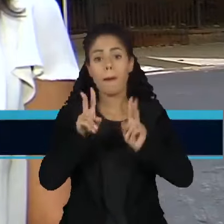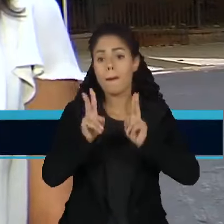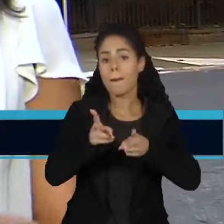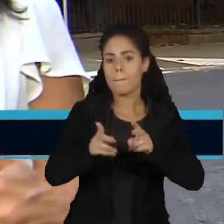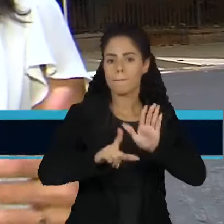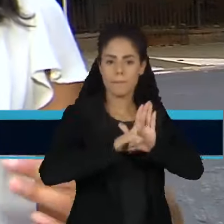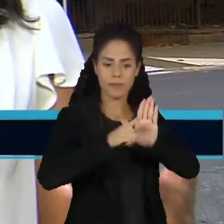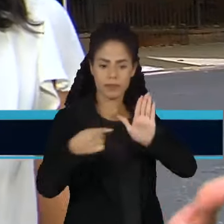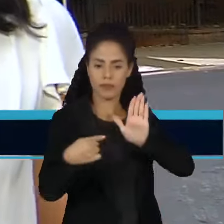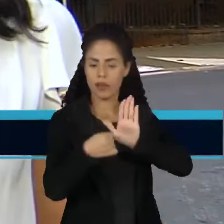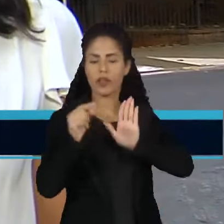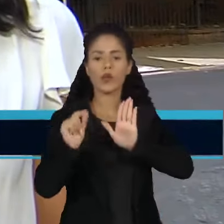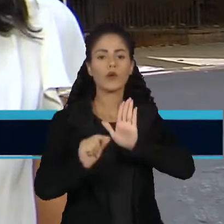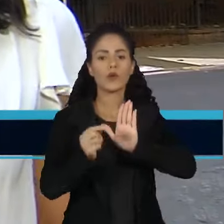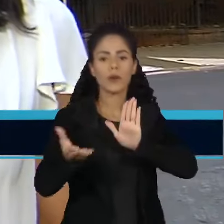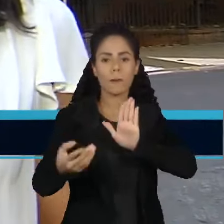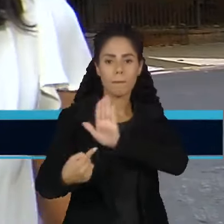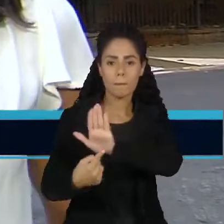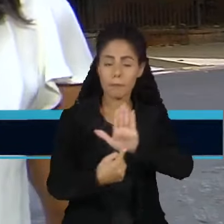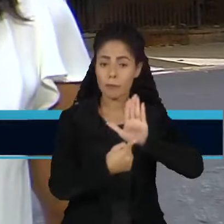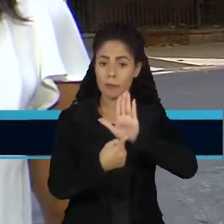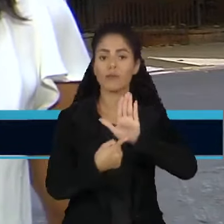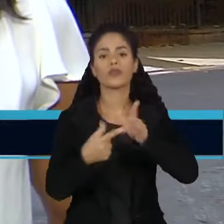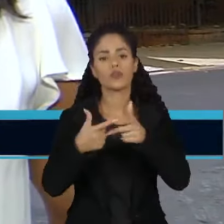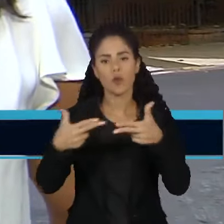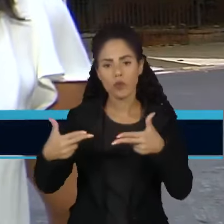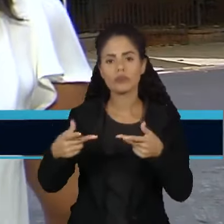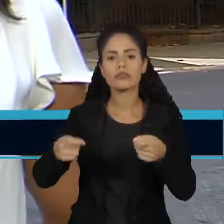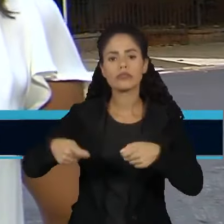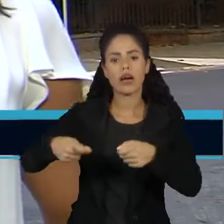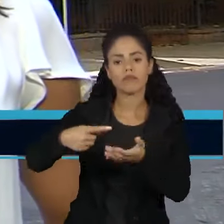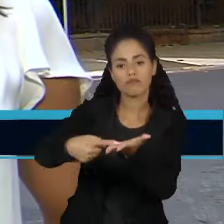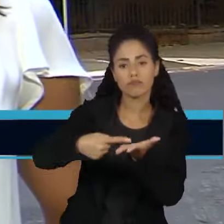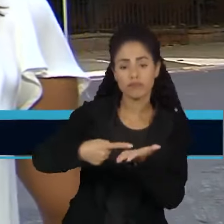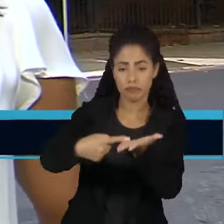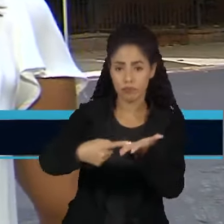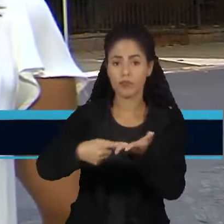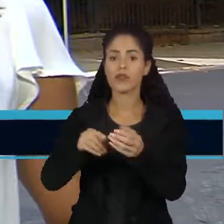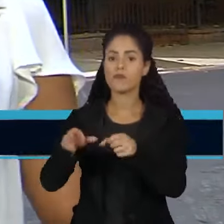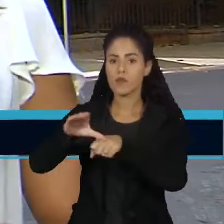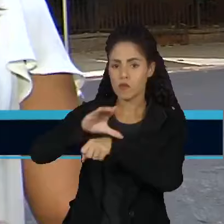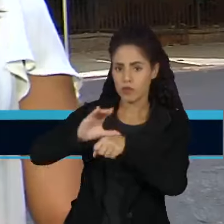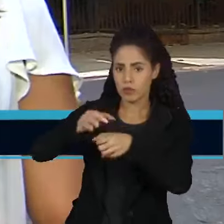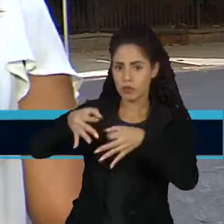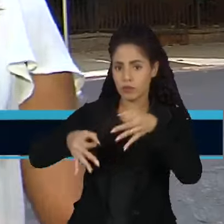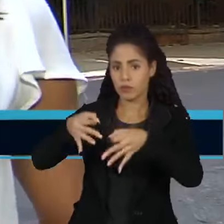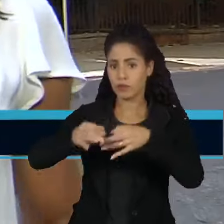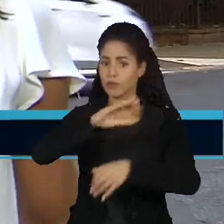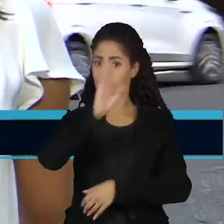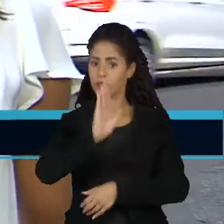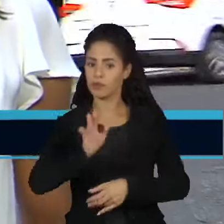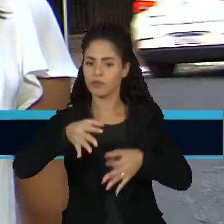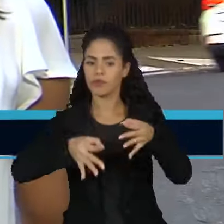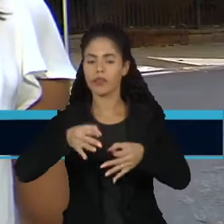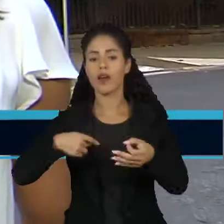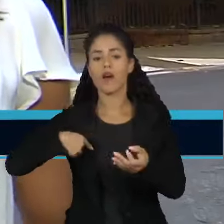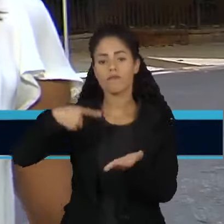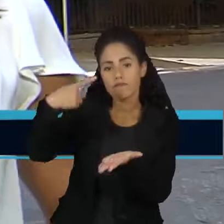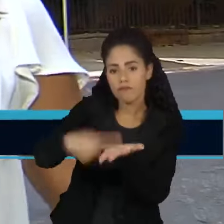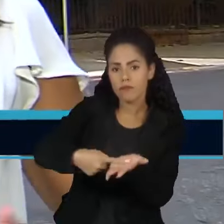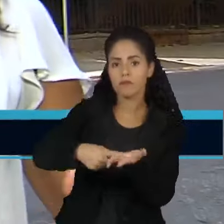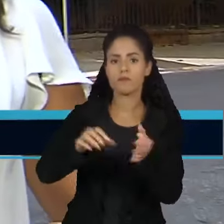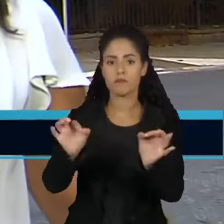legislação instituiu núcleos de mediação de conflitos pelo Conselho Nacional de Justiça. Agora, num acordo de